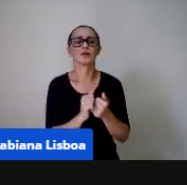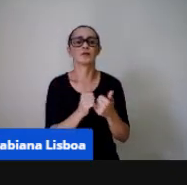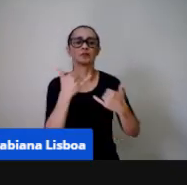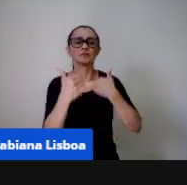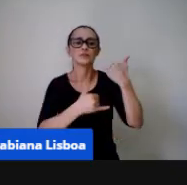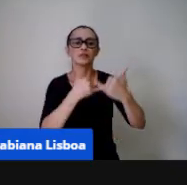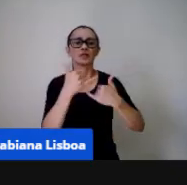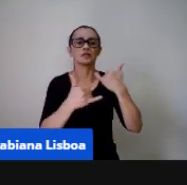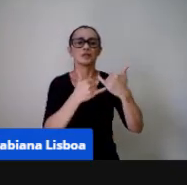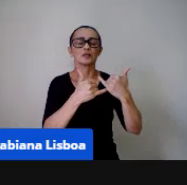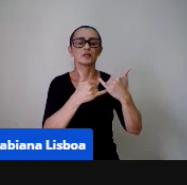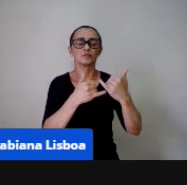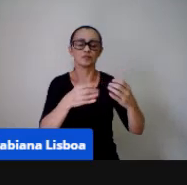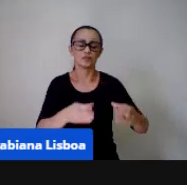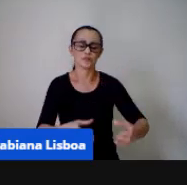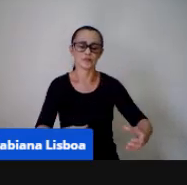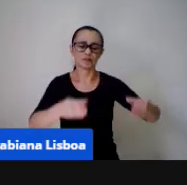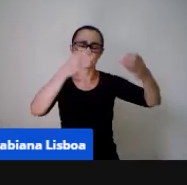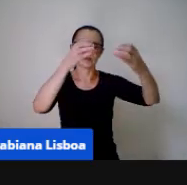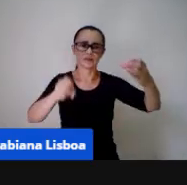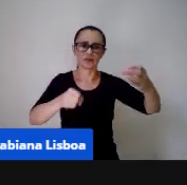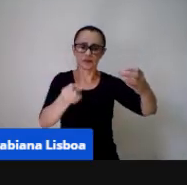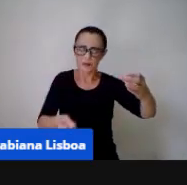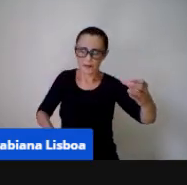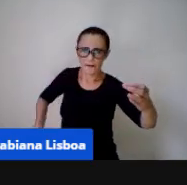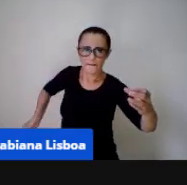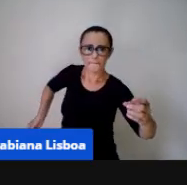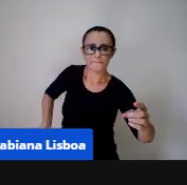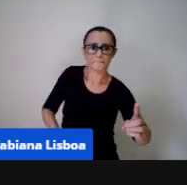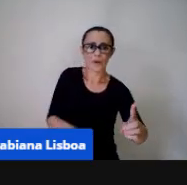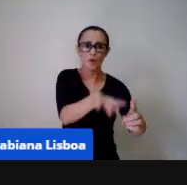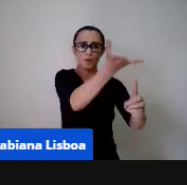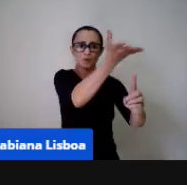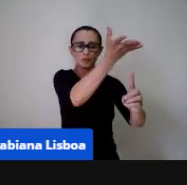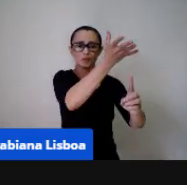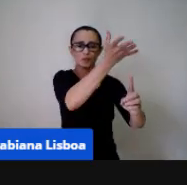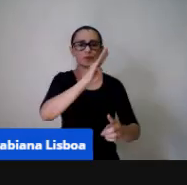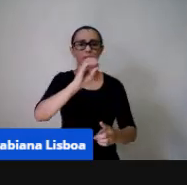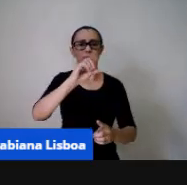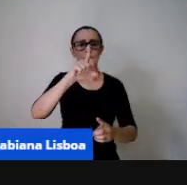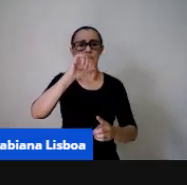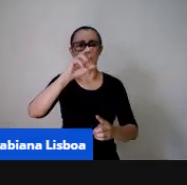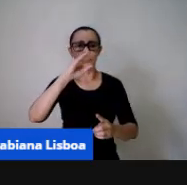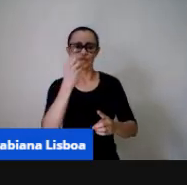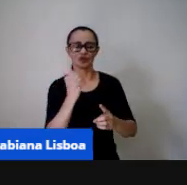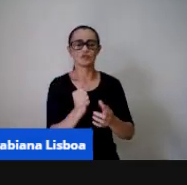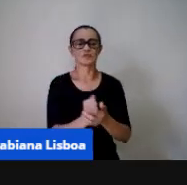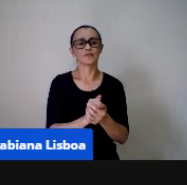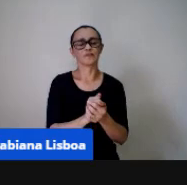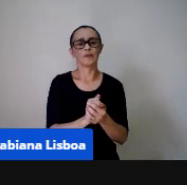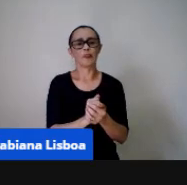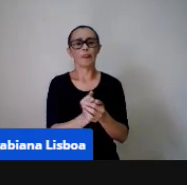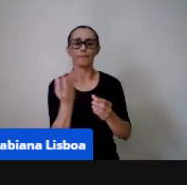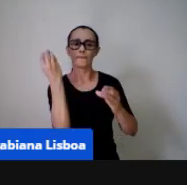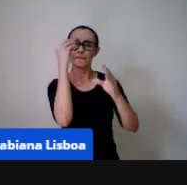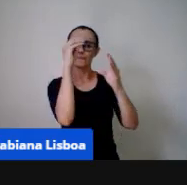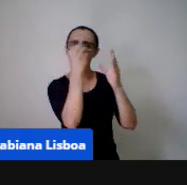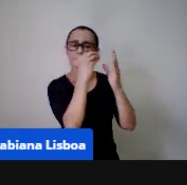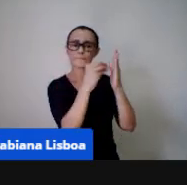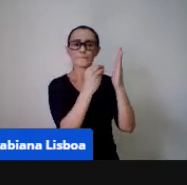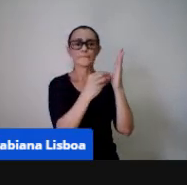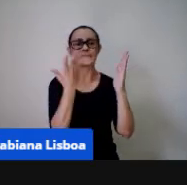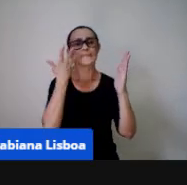então fizemos a professora propôs um jogo e nessa tabela cada criança foi colocar